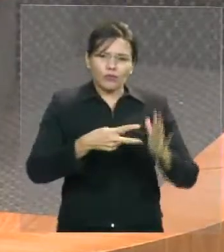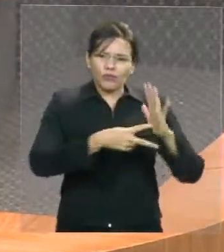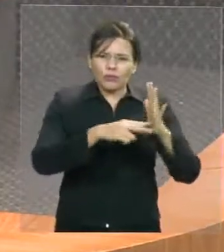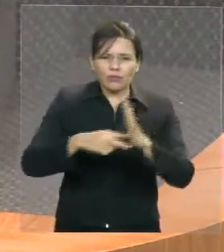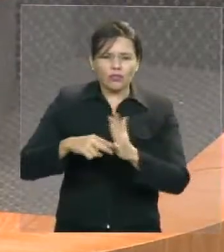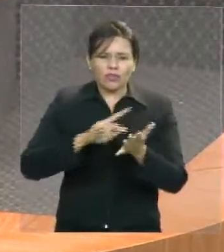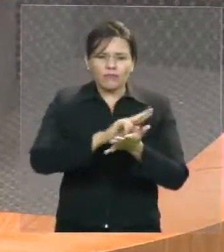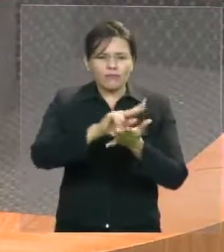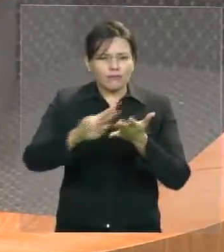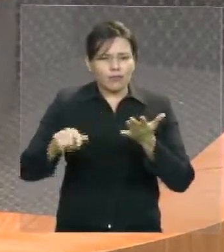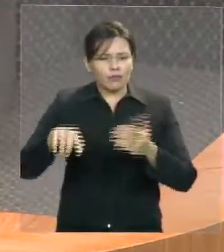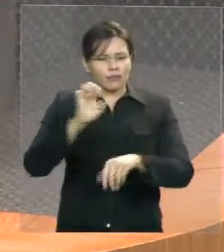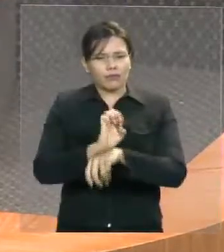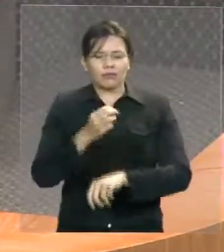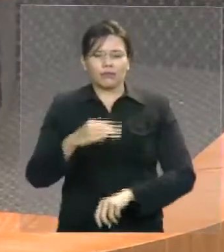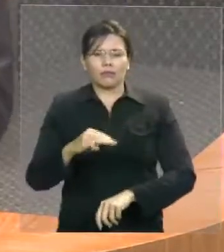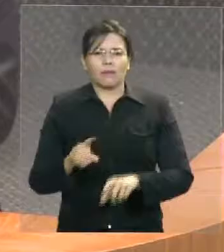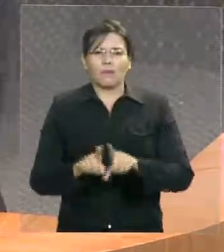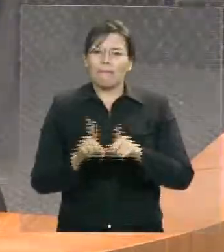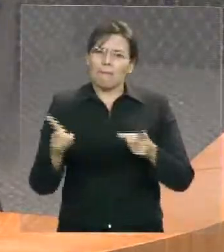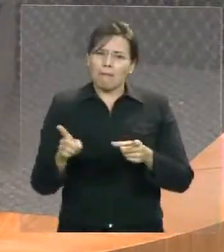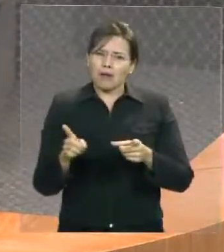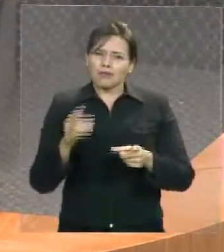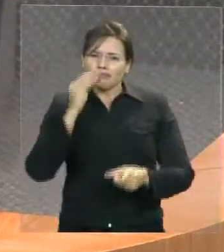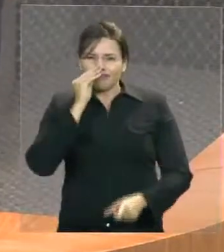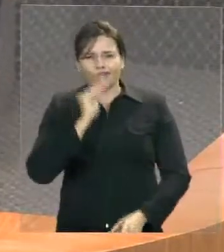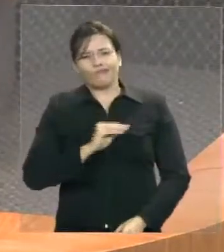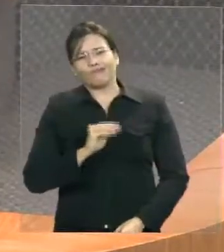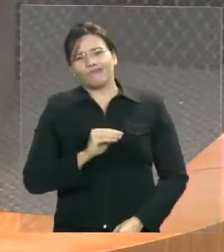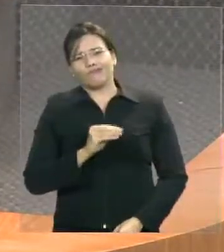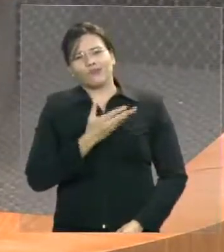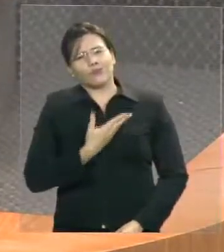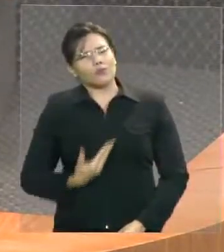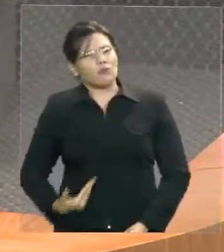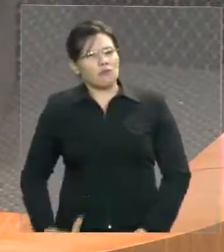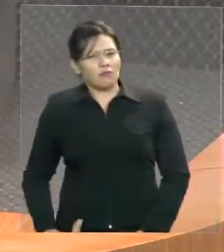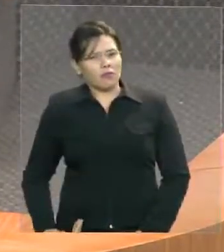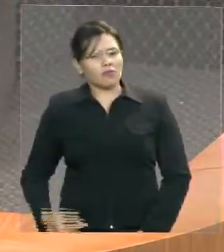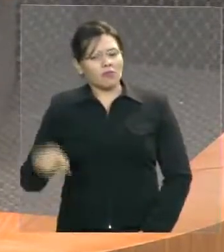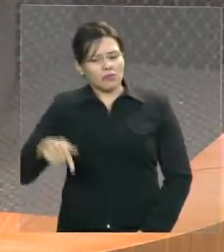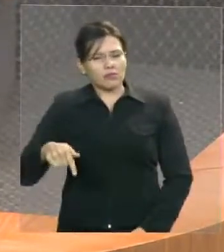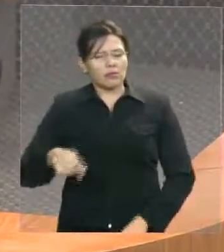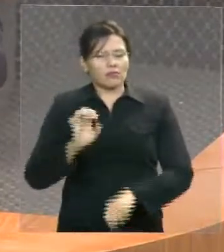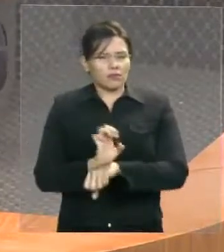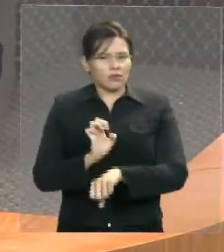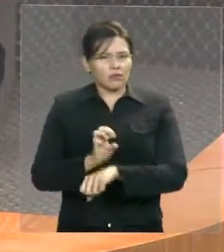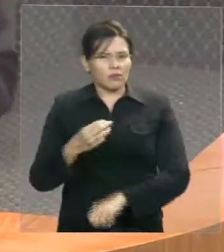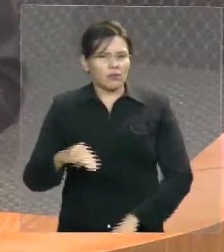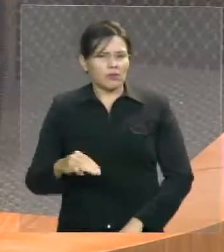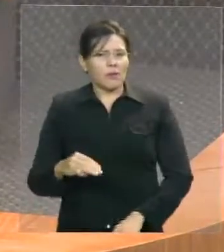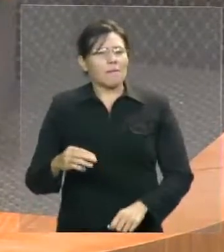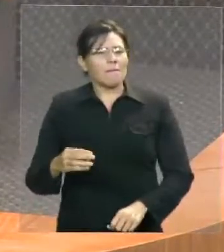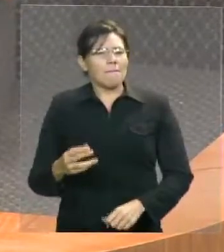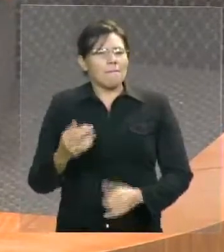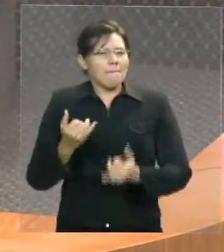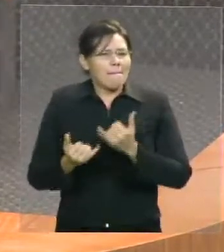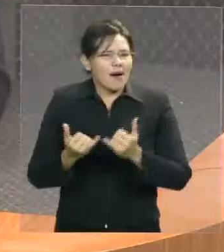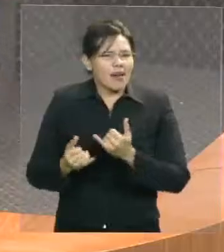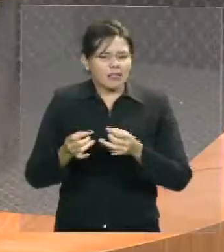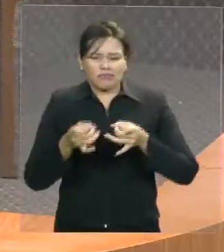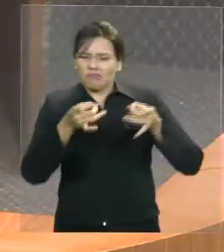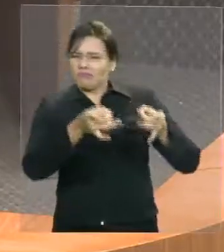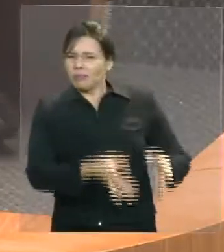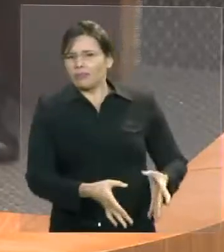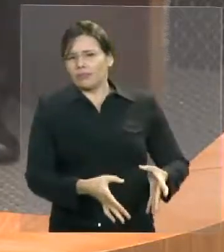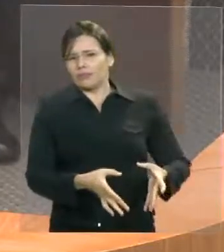hoje nós vemos o descaso, nós vemos que o governador deste Estado os abandonou, não os recebem